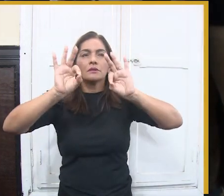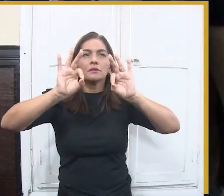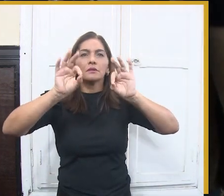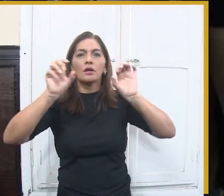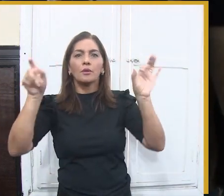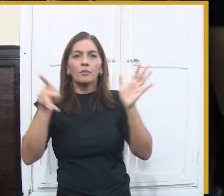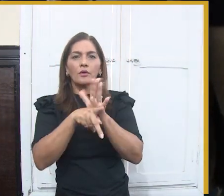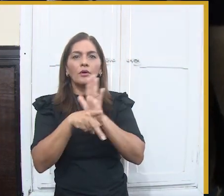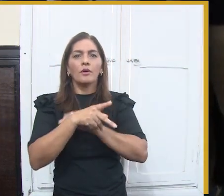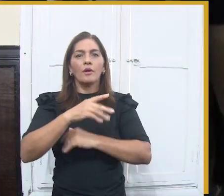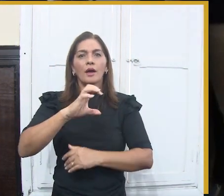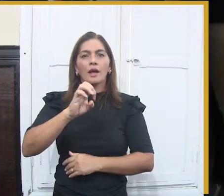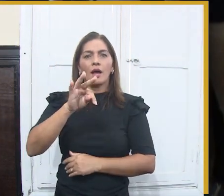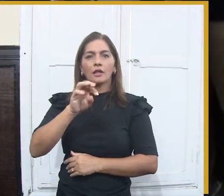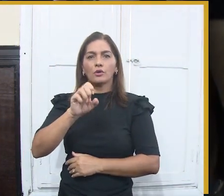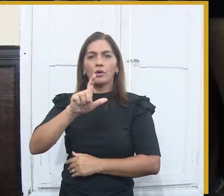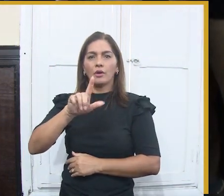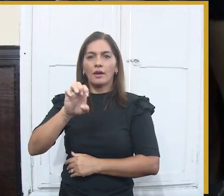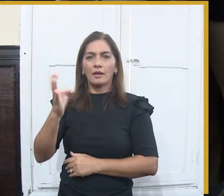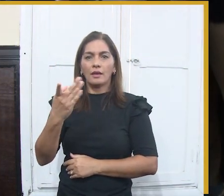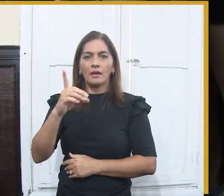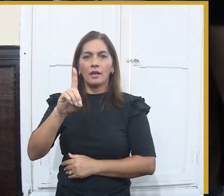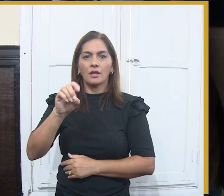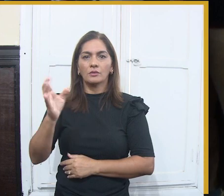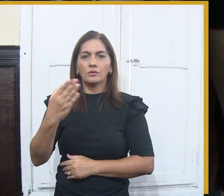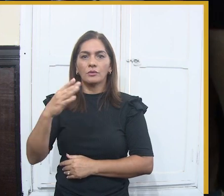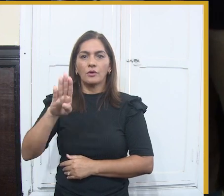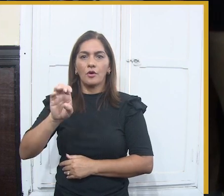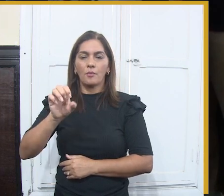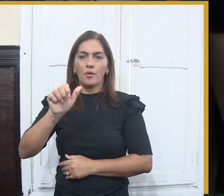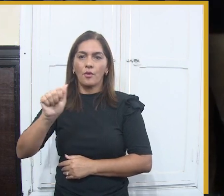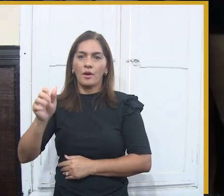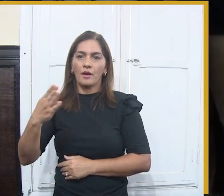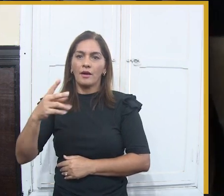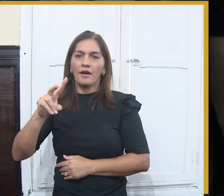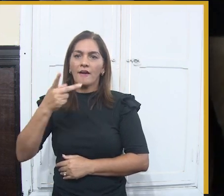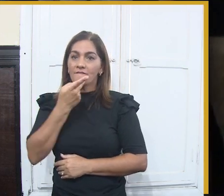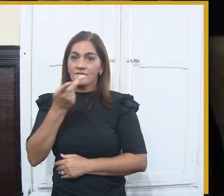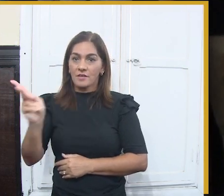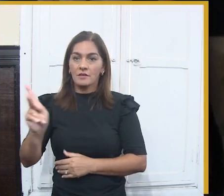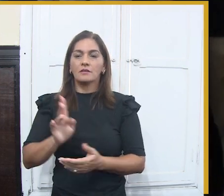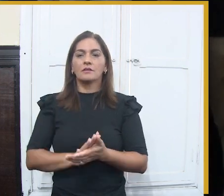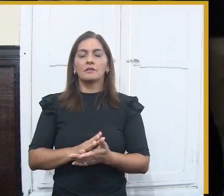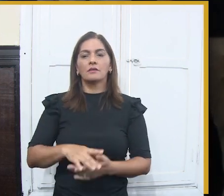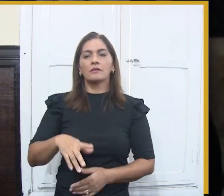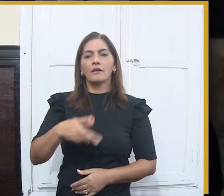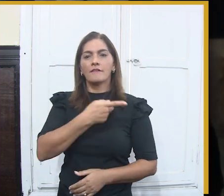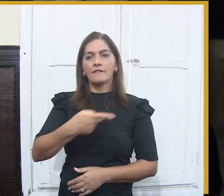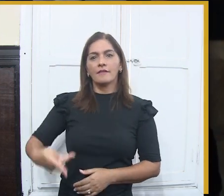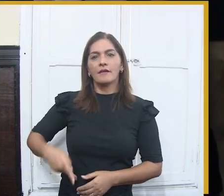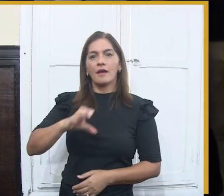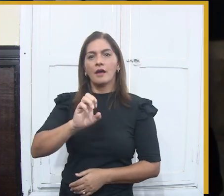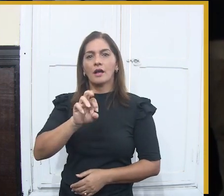próprio quadrilhodromo. O distrito de São José da Mata também a especificação técnica